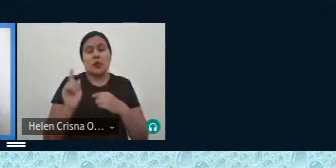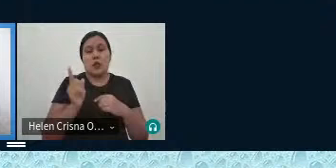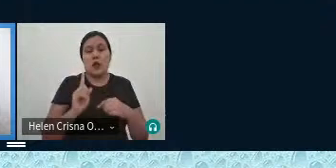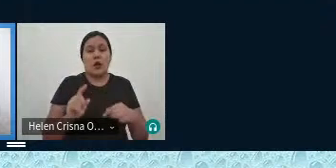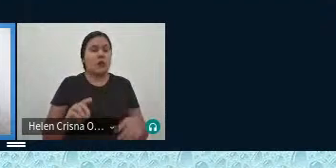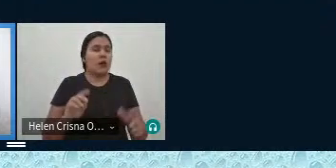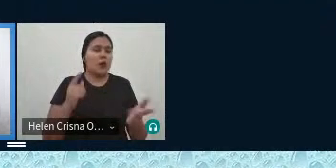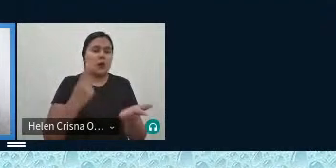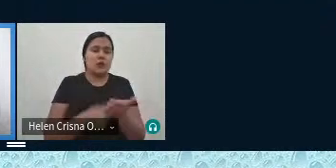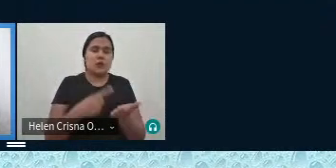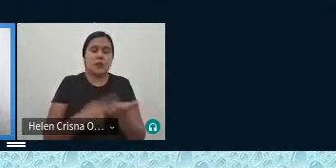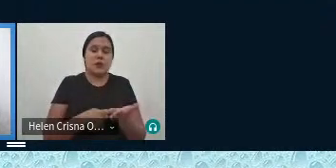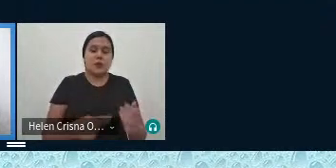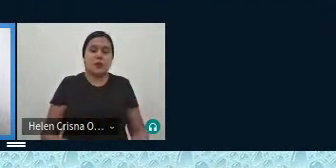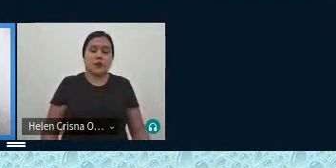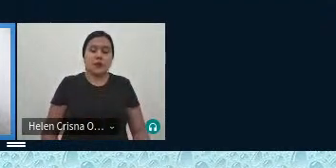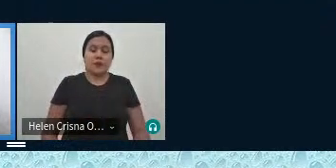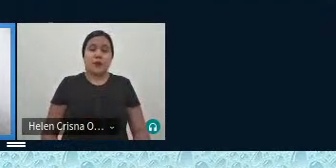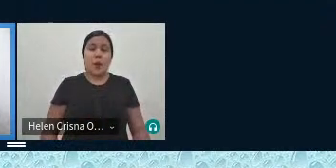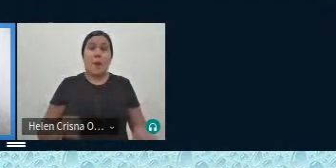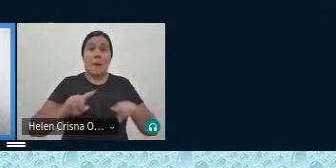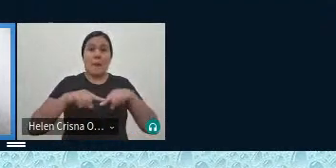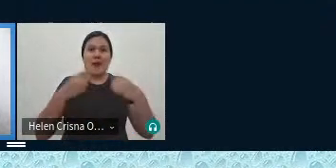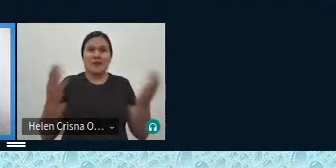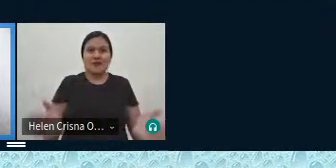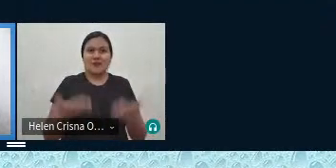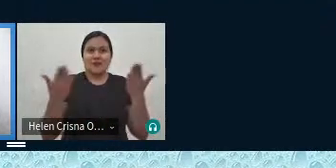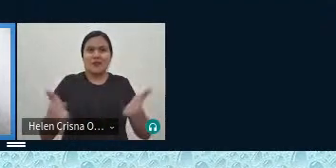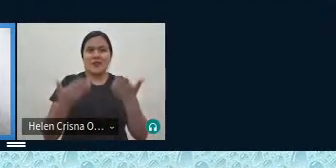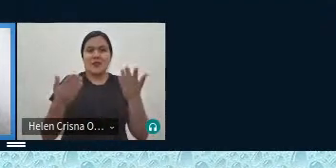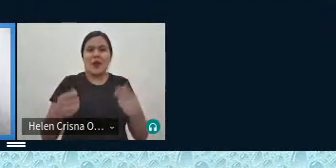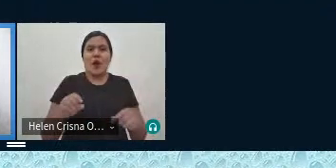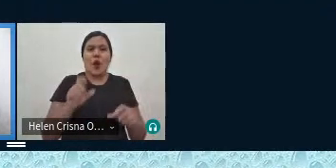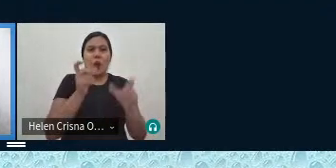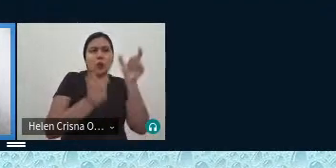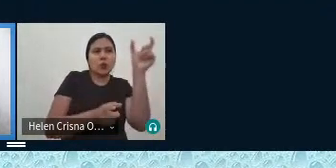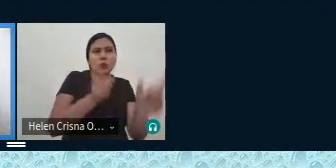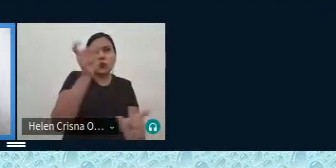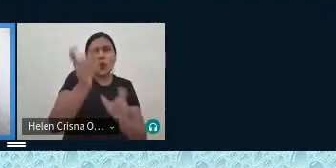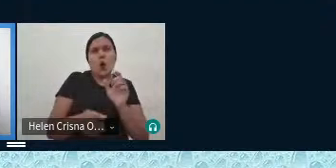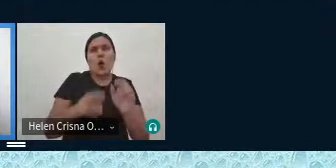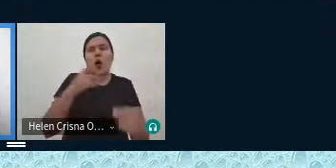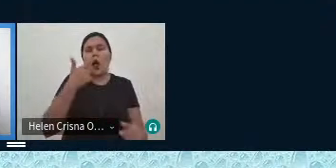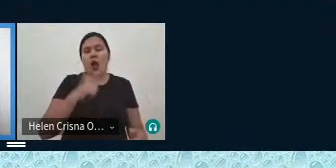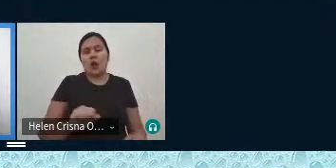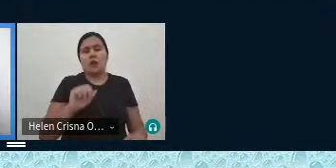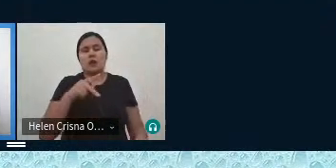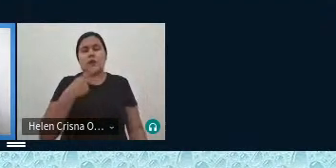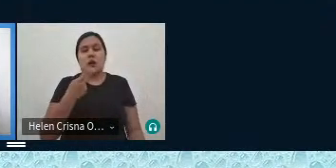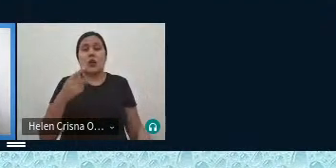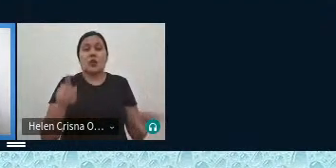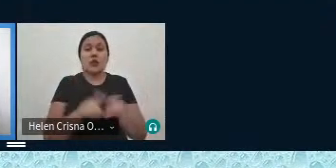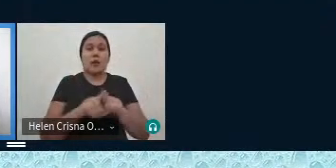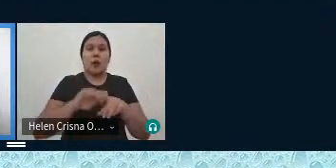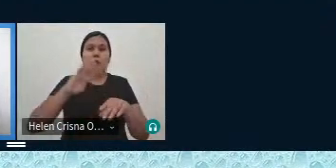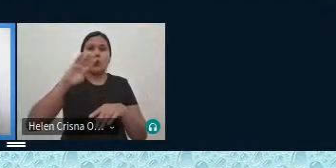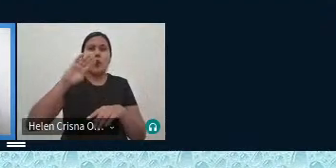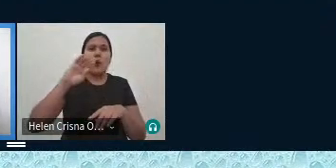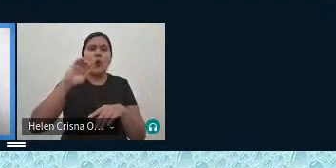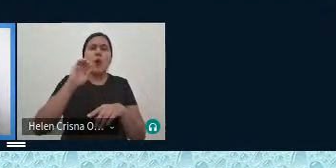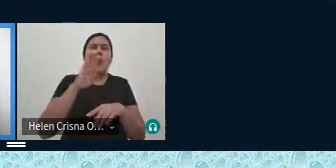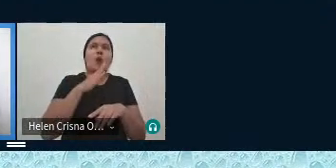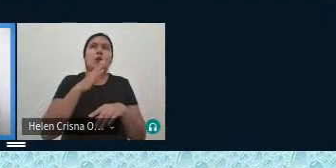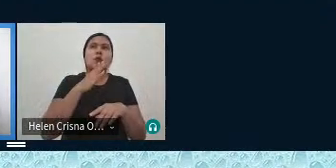proposta mas o estímulo ao enriquecimento individual da língua que falamos e o reconhecimento do